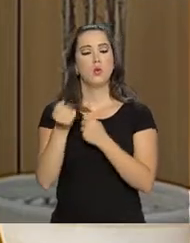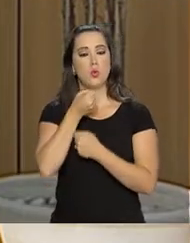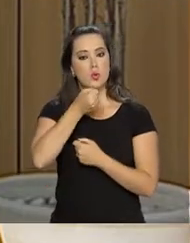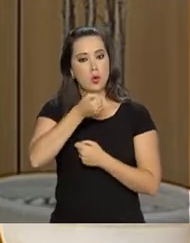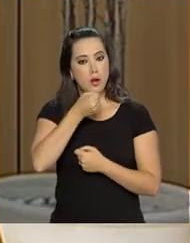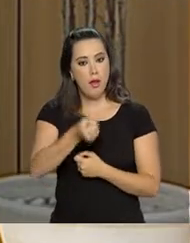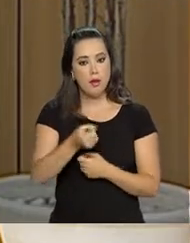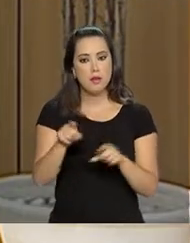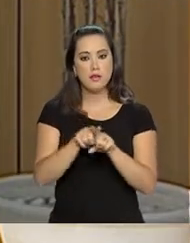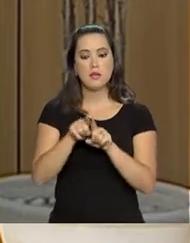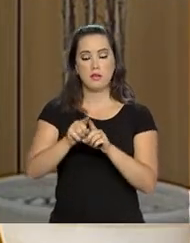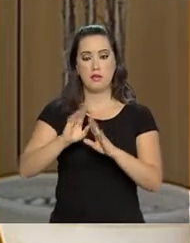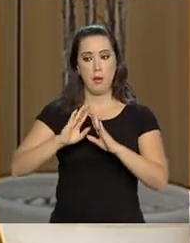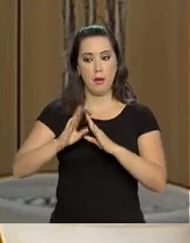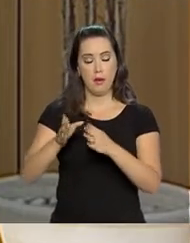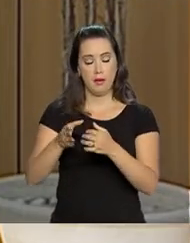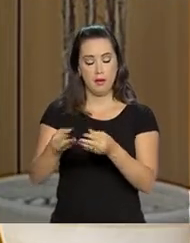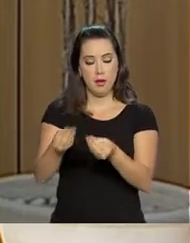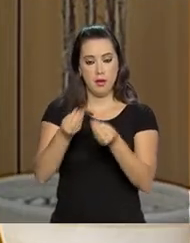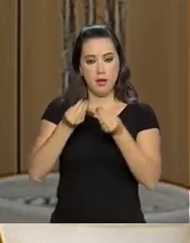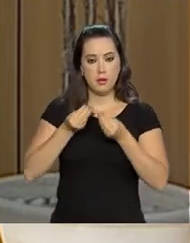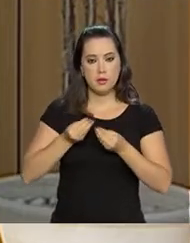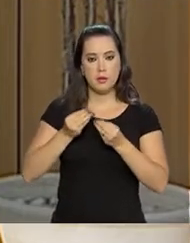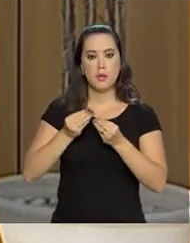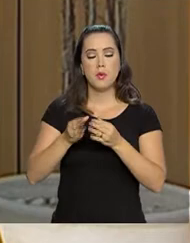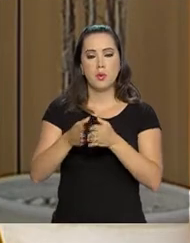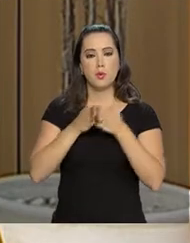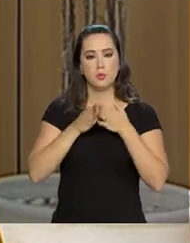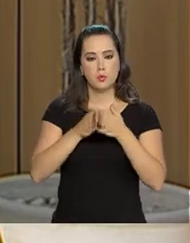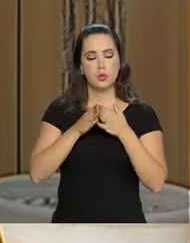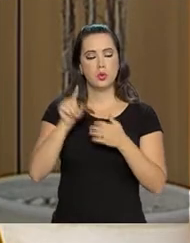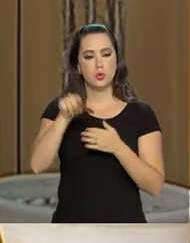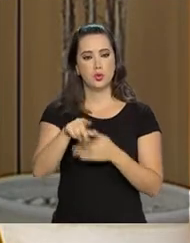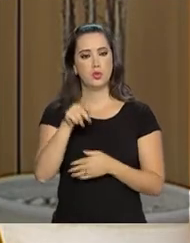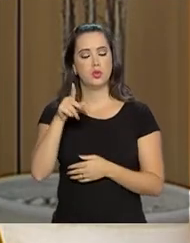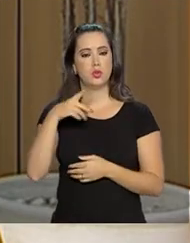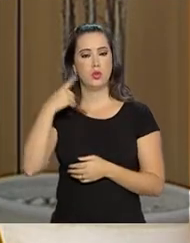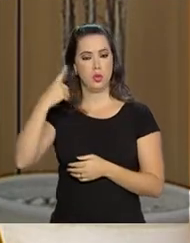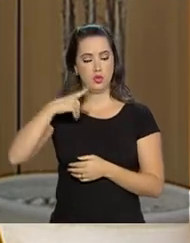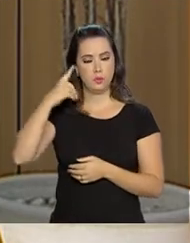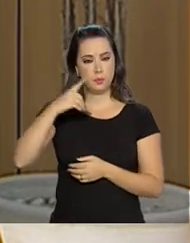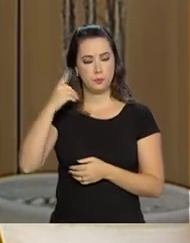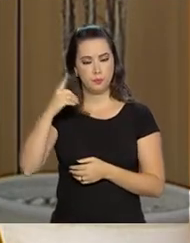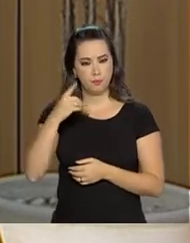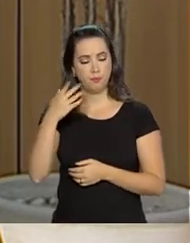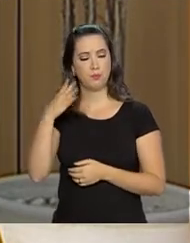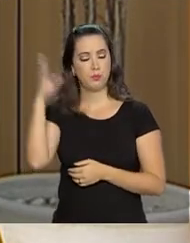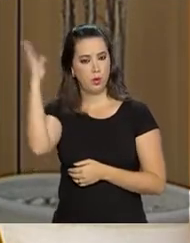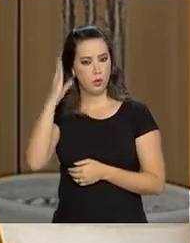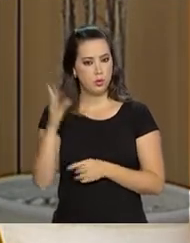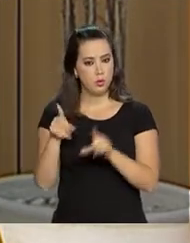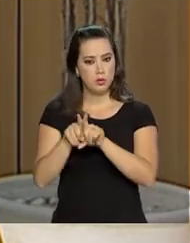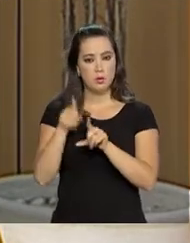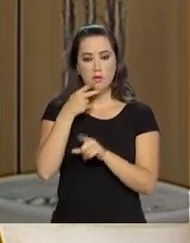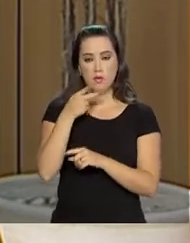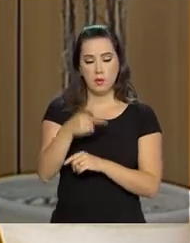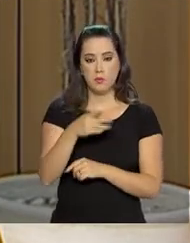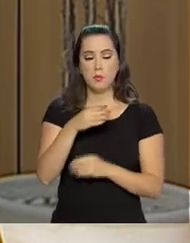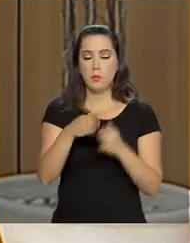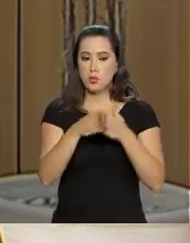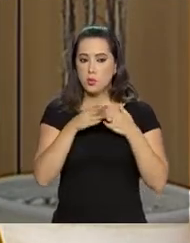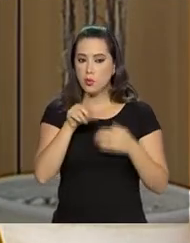que recebeu um pedido, um requerimento da Procuradoria-Geral da República. A Procuradora-Geral, Raquel Dodd, pediu para que ele, que a Polícia Federal,